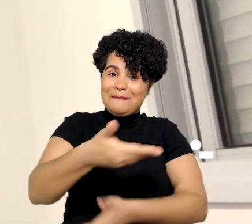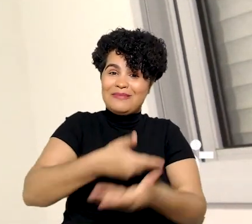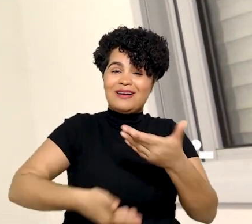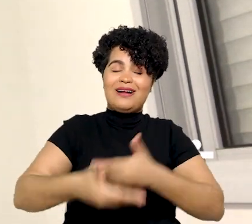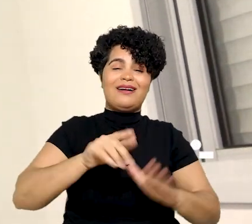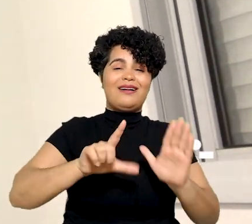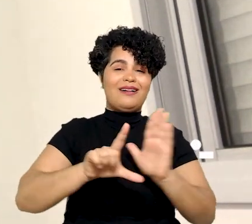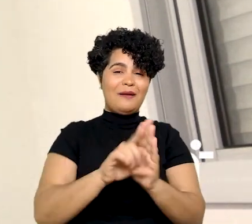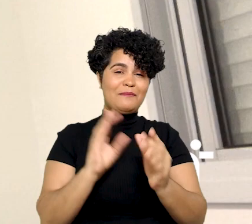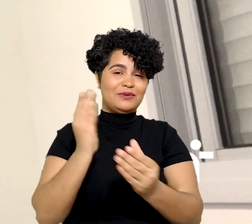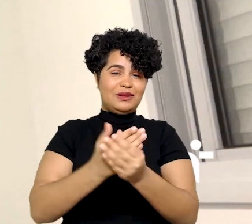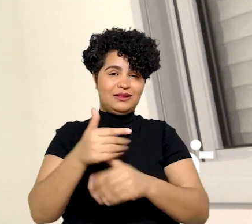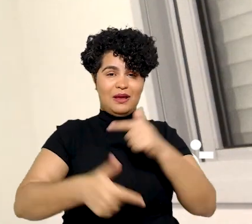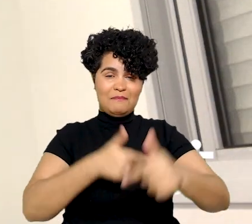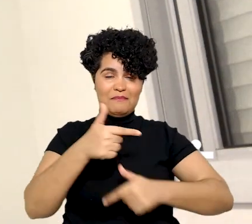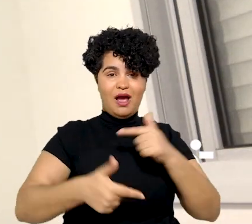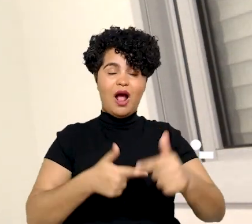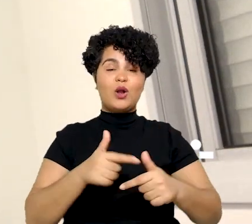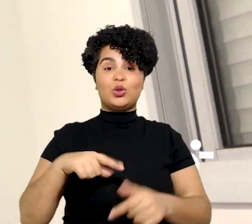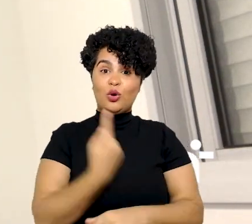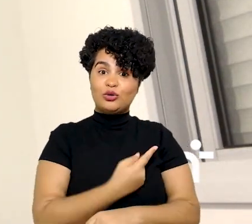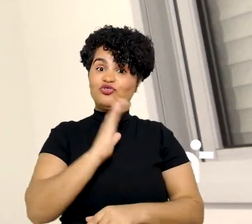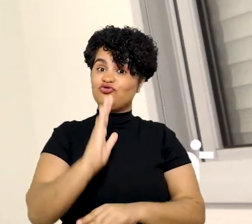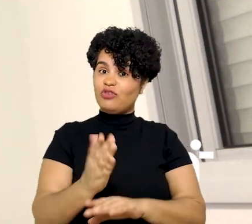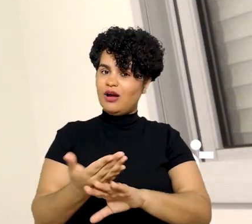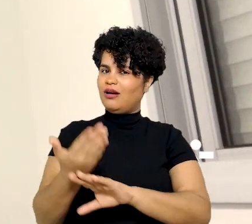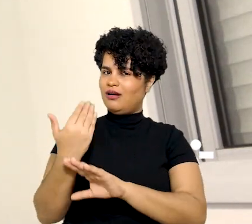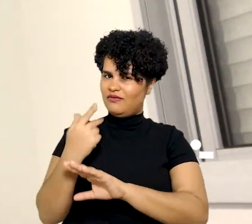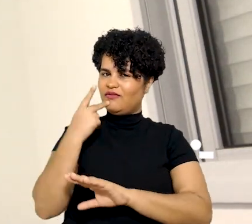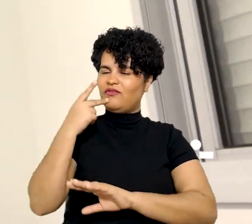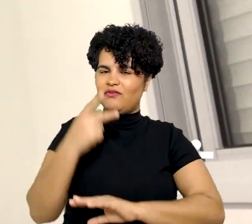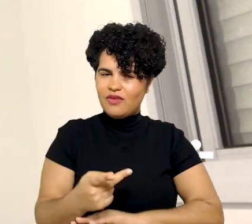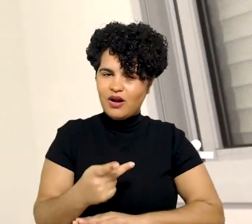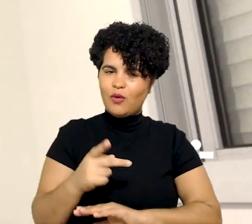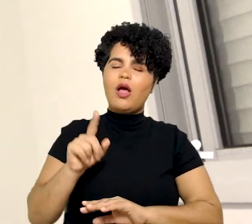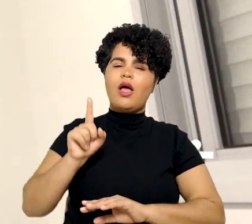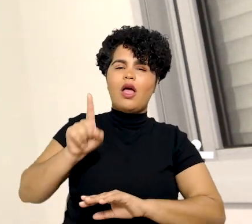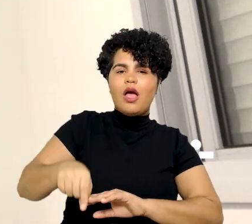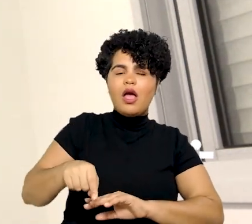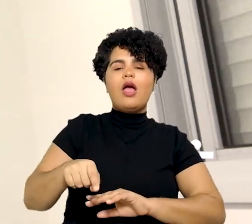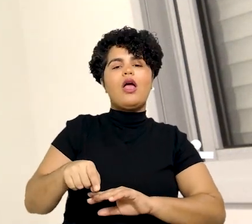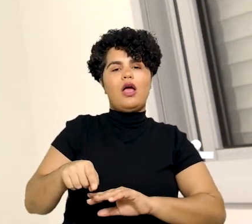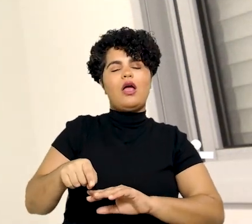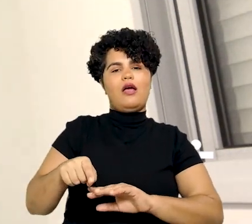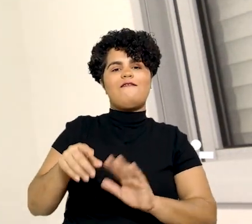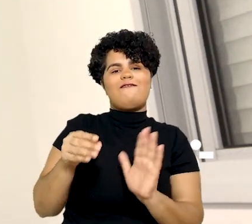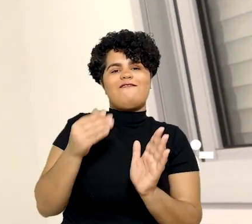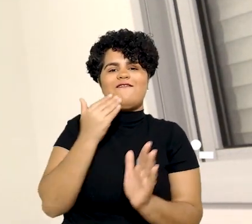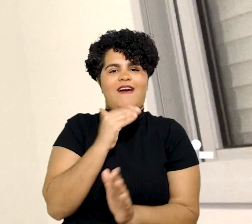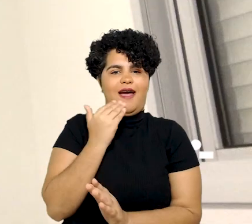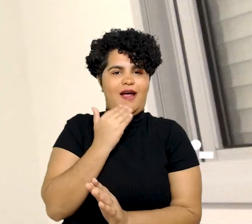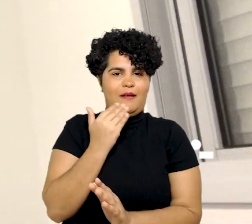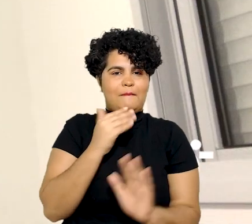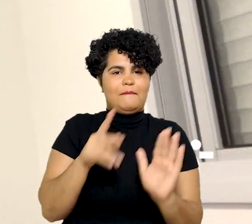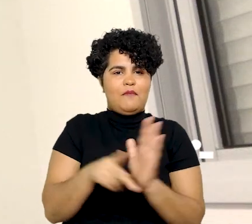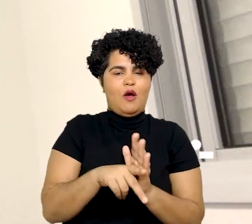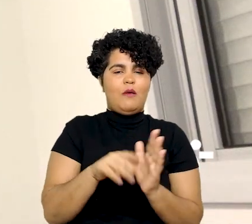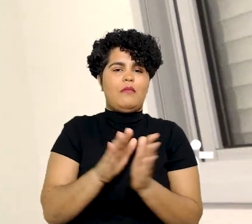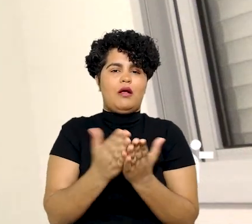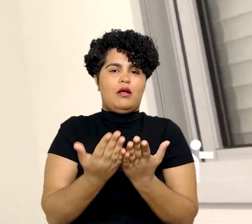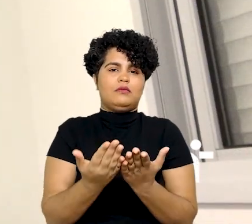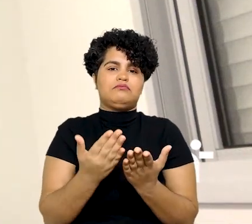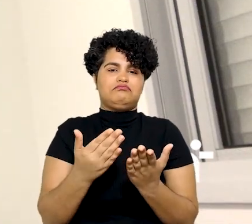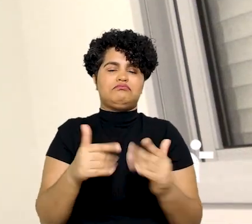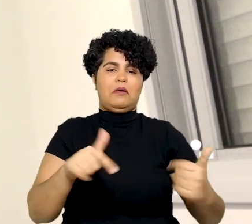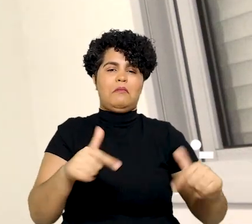aplicação dessa lei no processo do trabalho, conforme nós havíamos falado, decorria de uma lacuna da CLT que